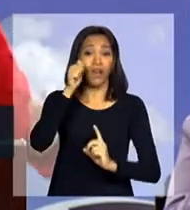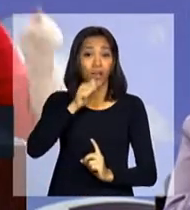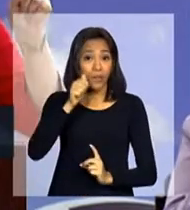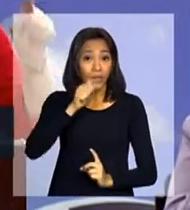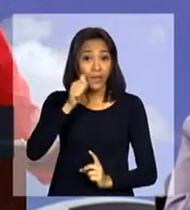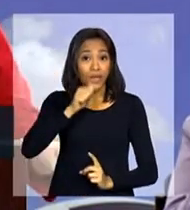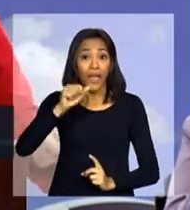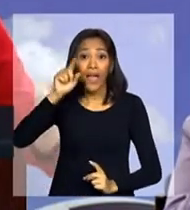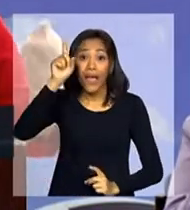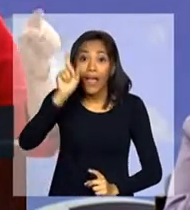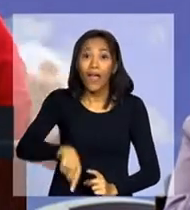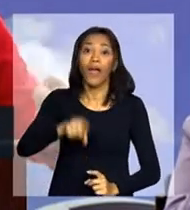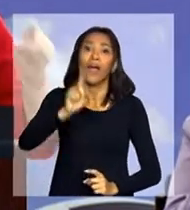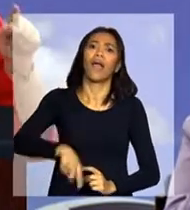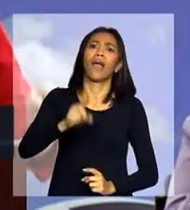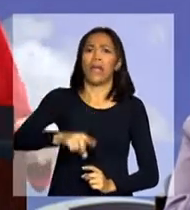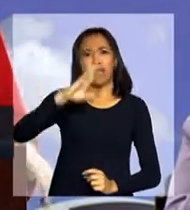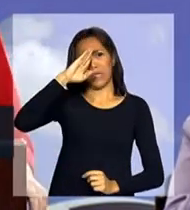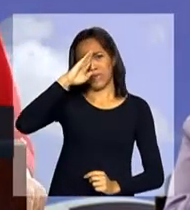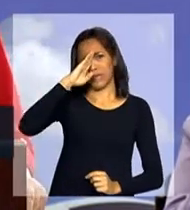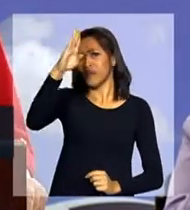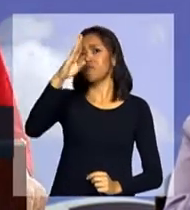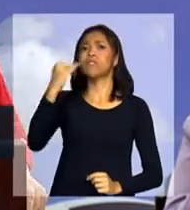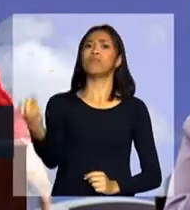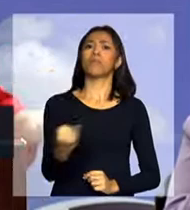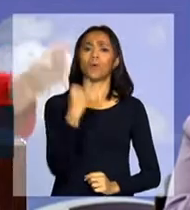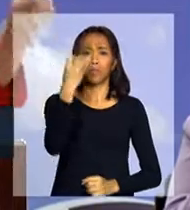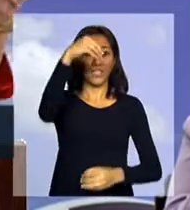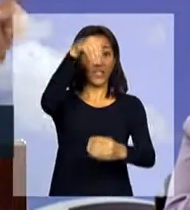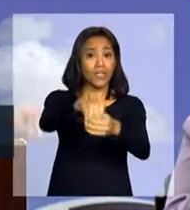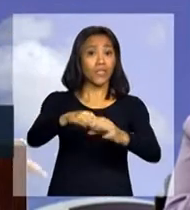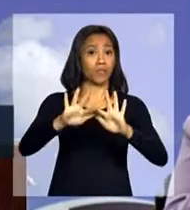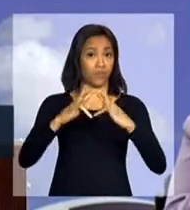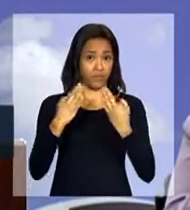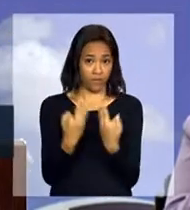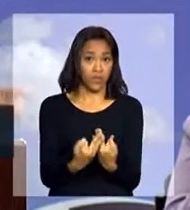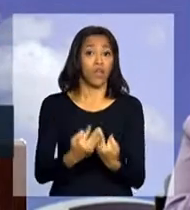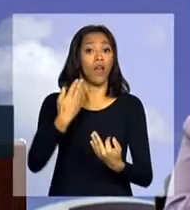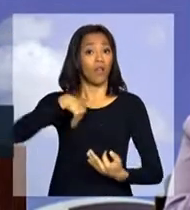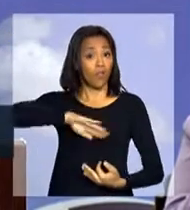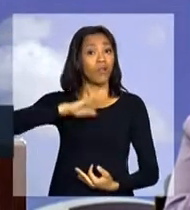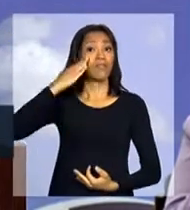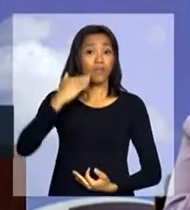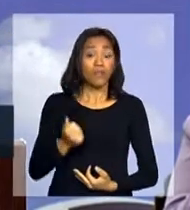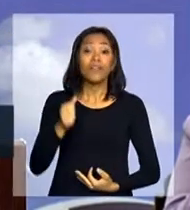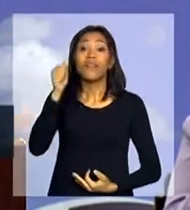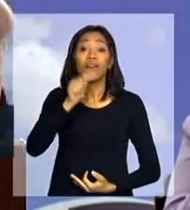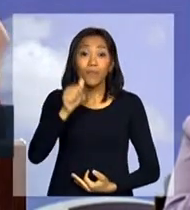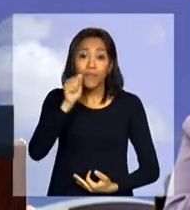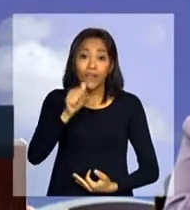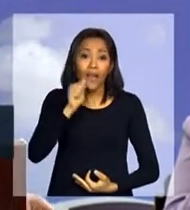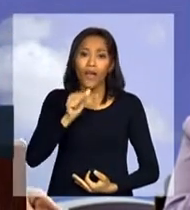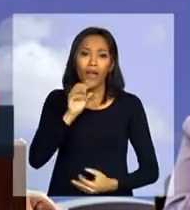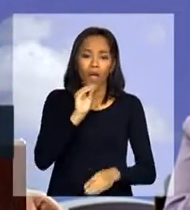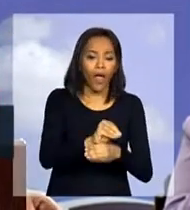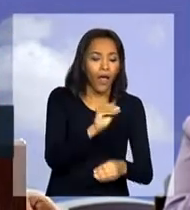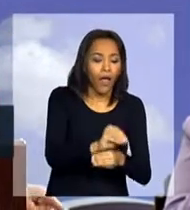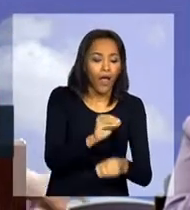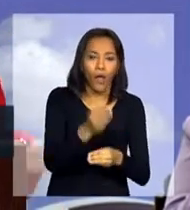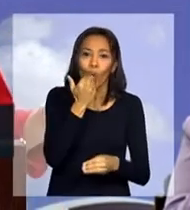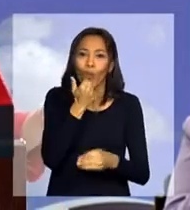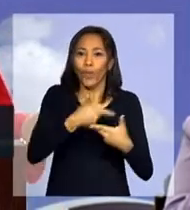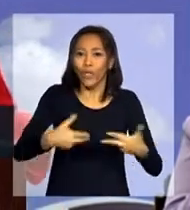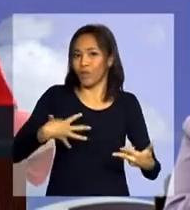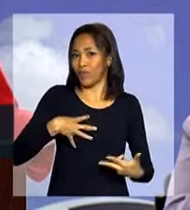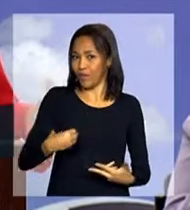papel fundamental na estrutura familiar. Nós sabemos que a mulher não deixa de alimentar seus filhos,